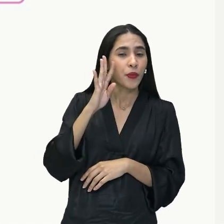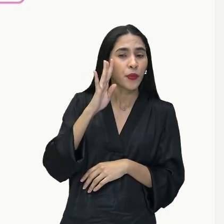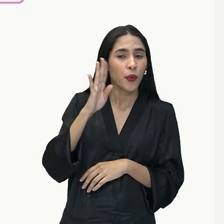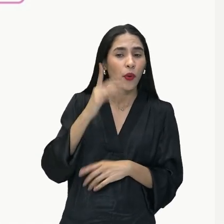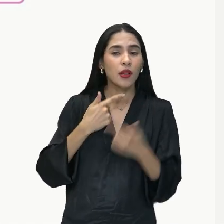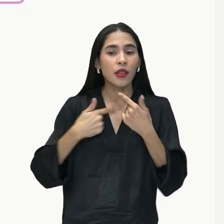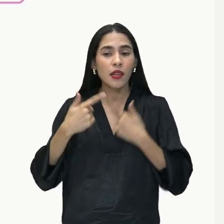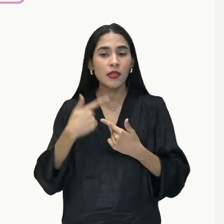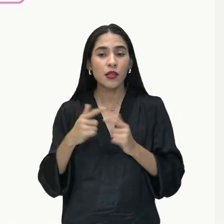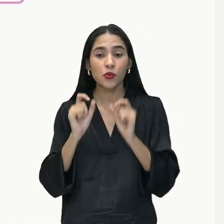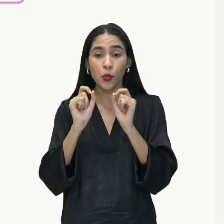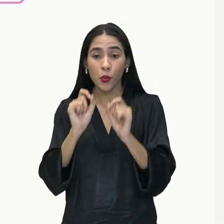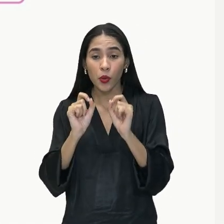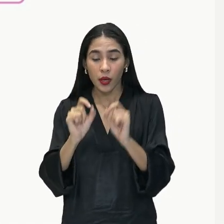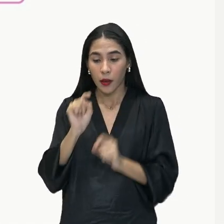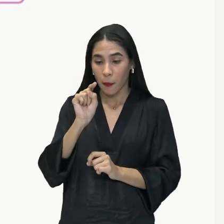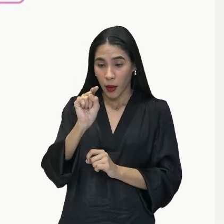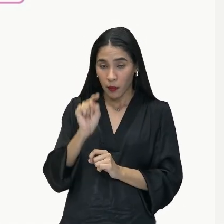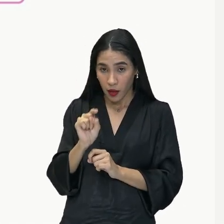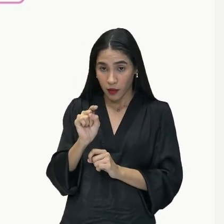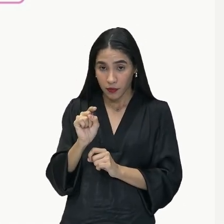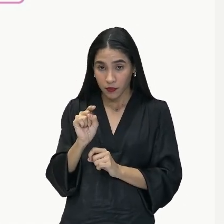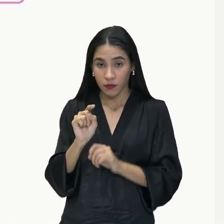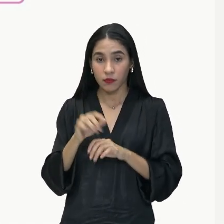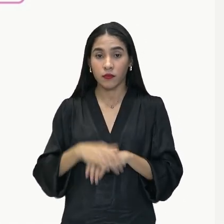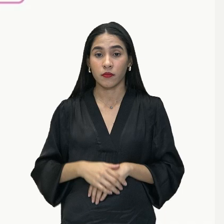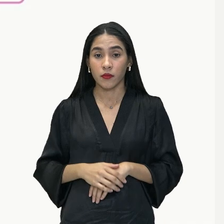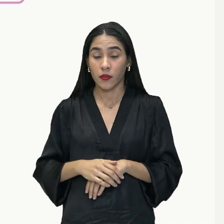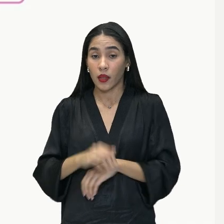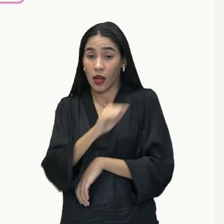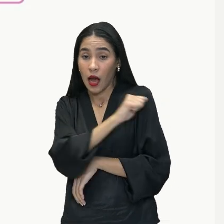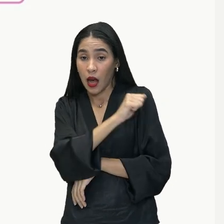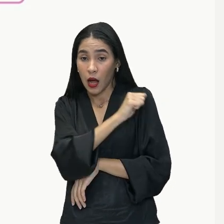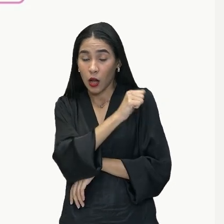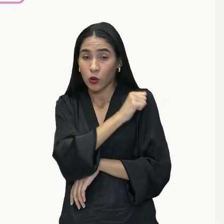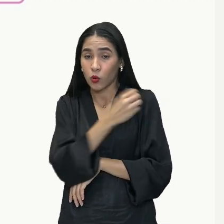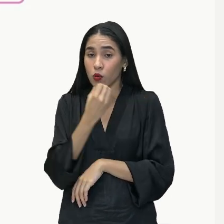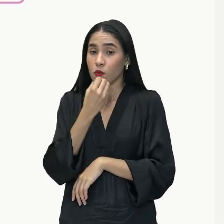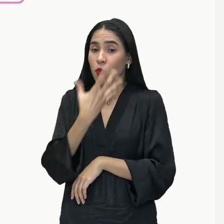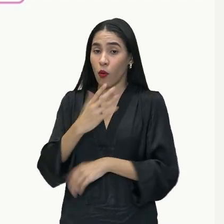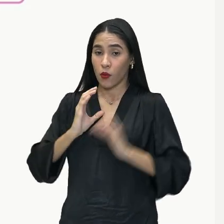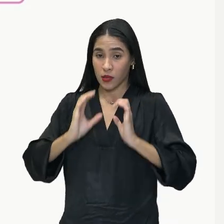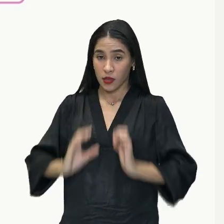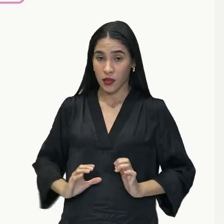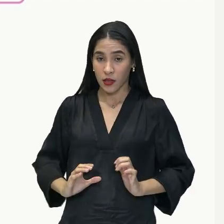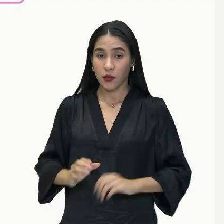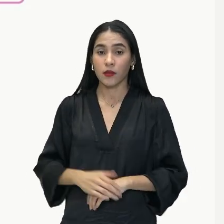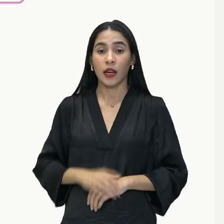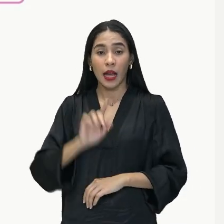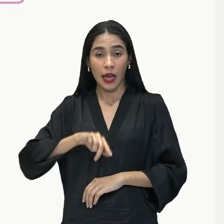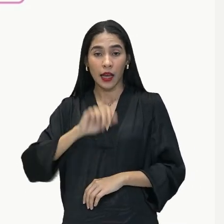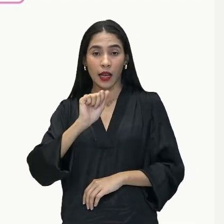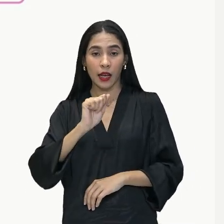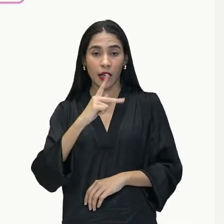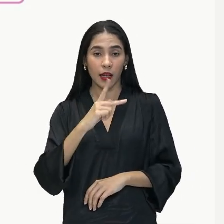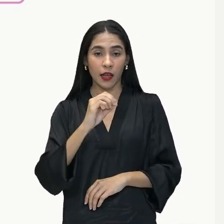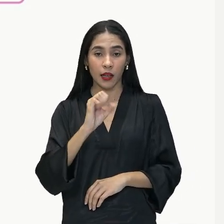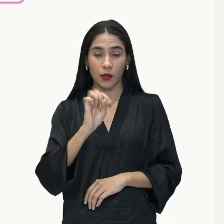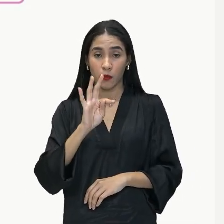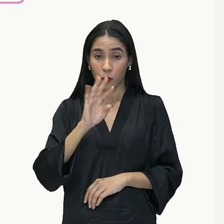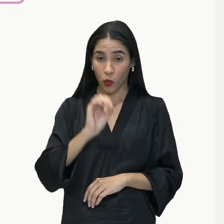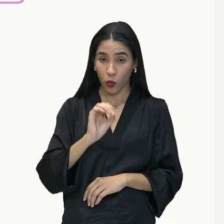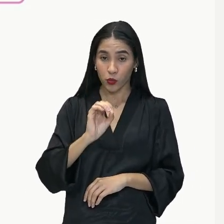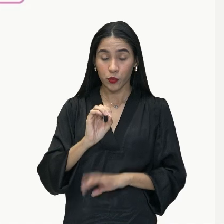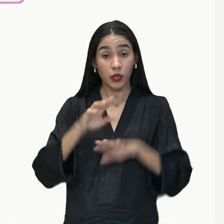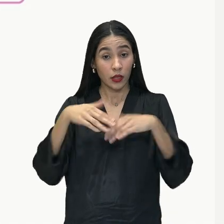é este. Então, observem que nossos alunos sejam bons cidadãos, é um aposto. Percebam que por